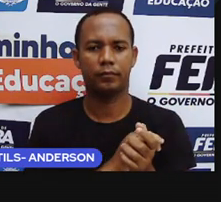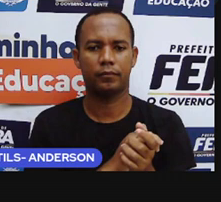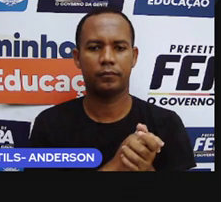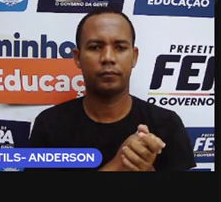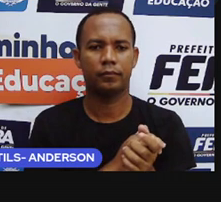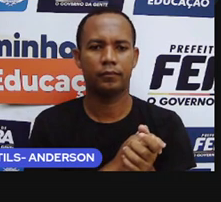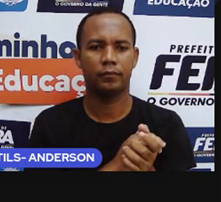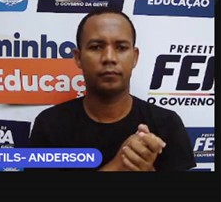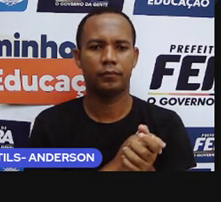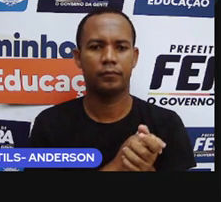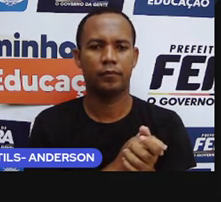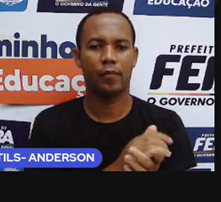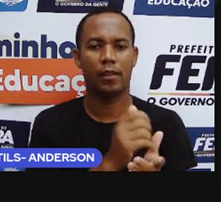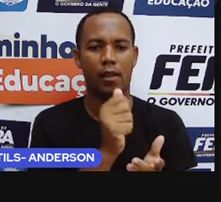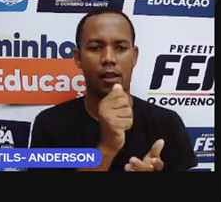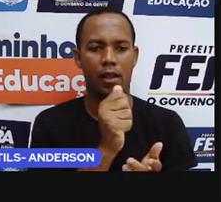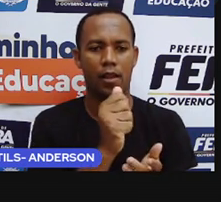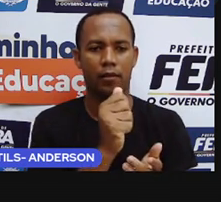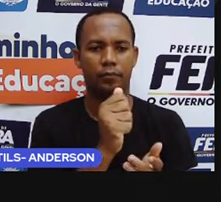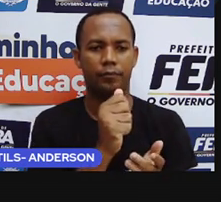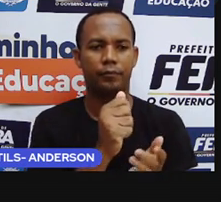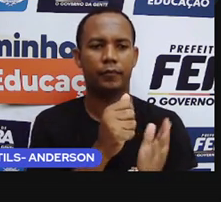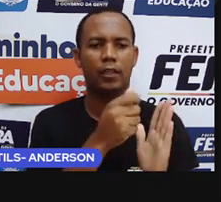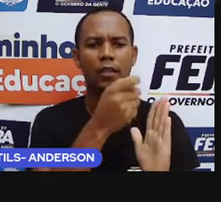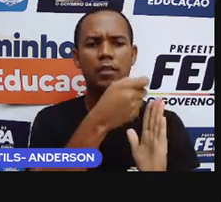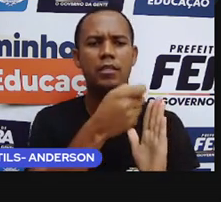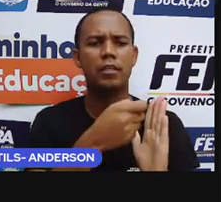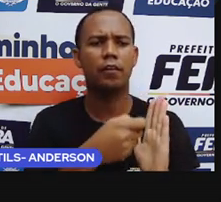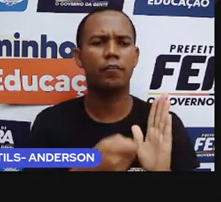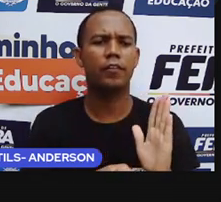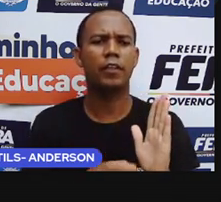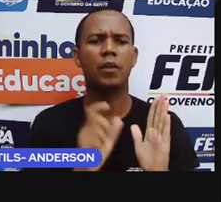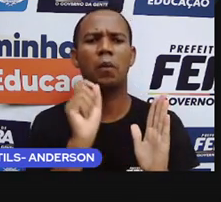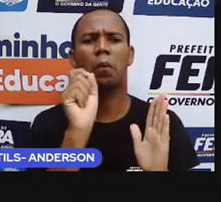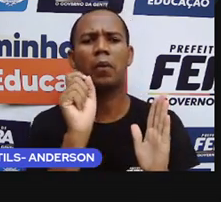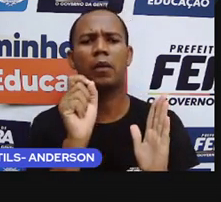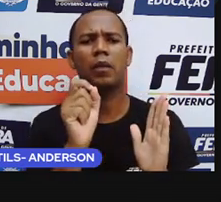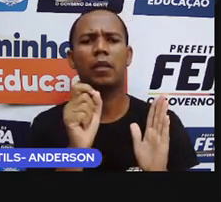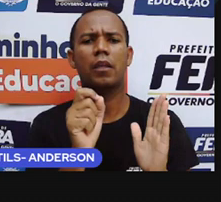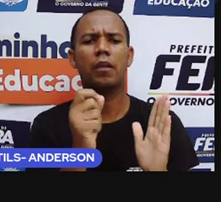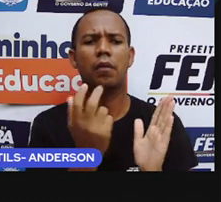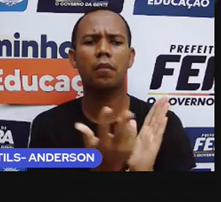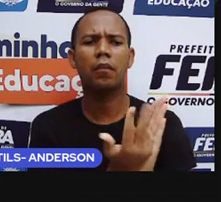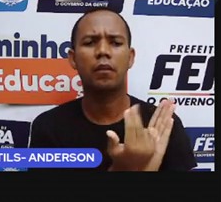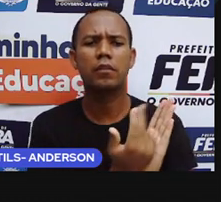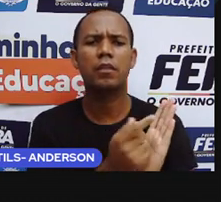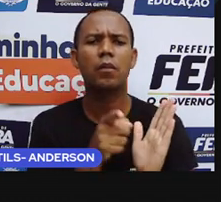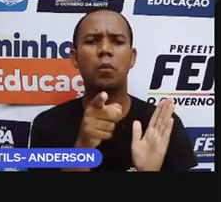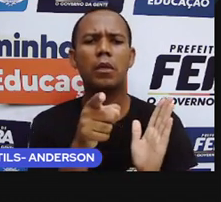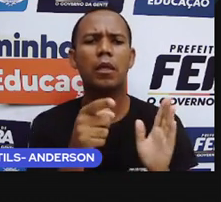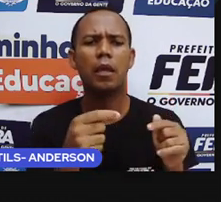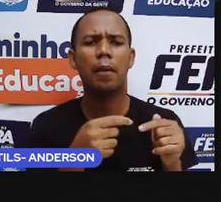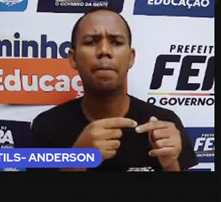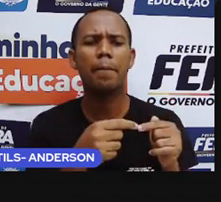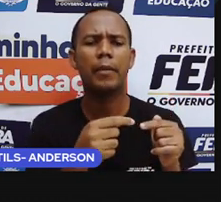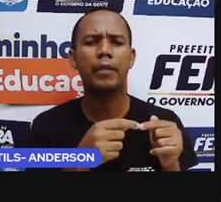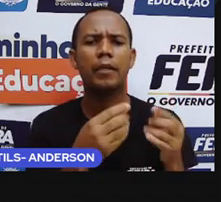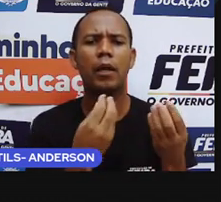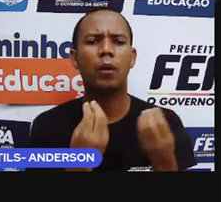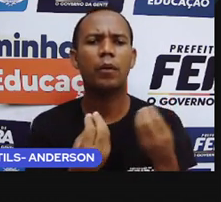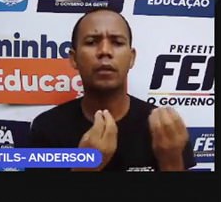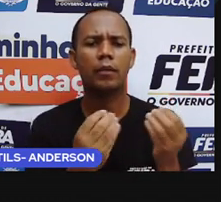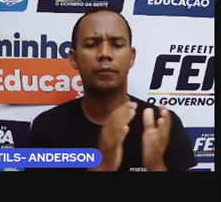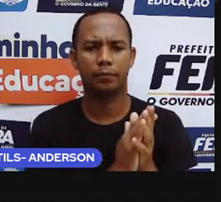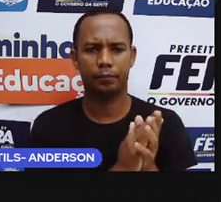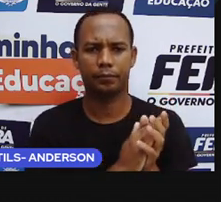lá. Letra A. Descreva, né, o que está sendo retratado nesta imagem. O que está sendo retratado nesta imagem aqui?